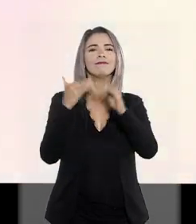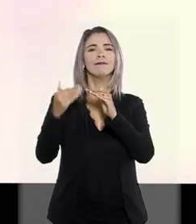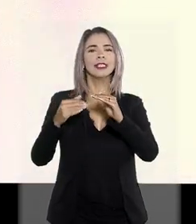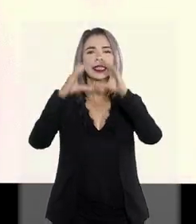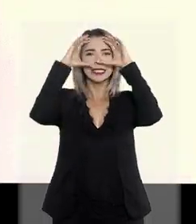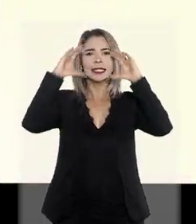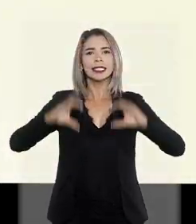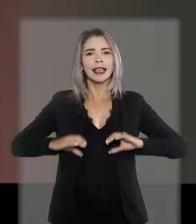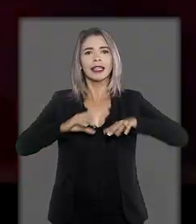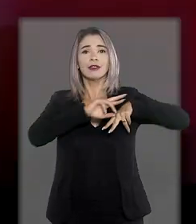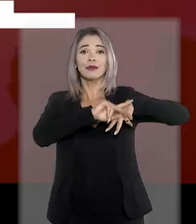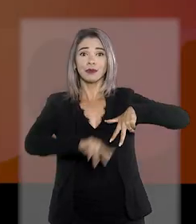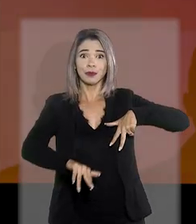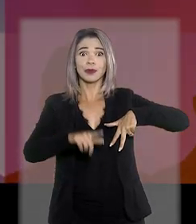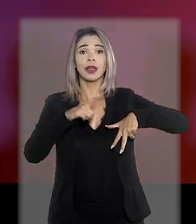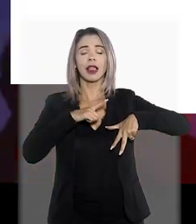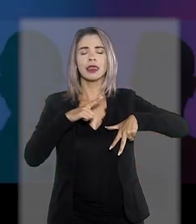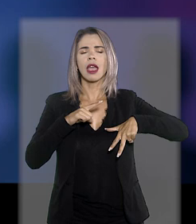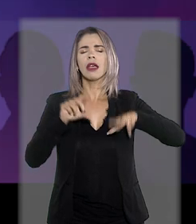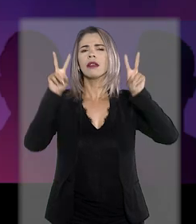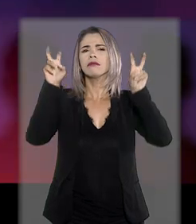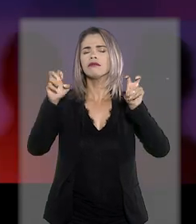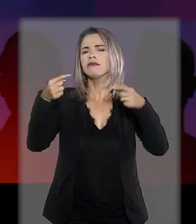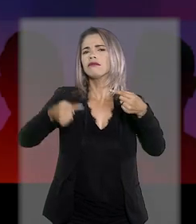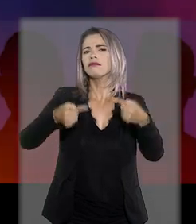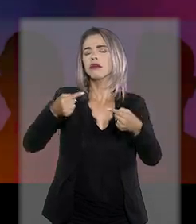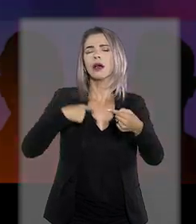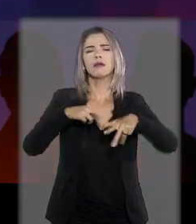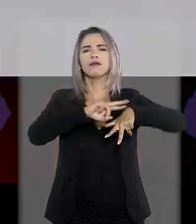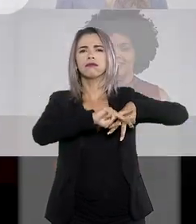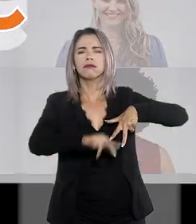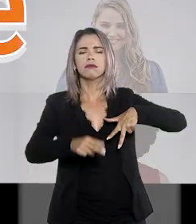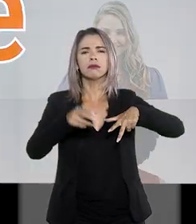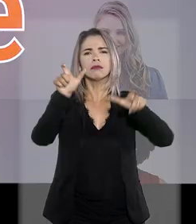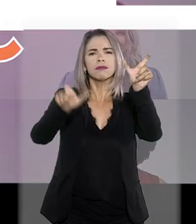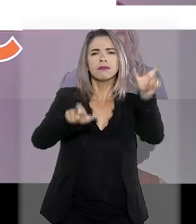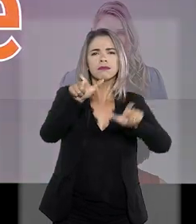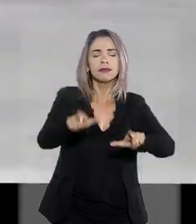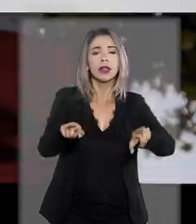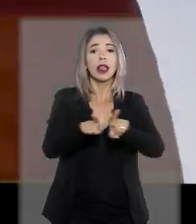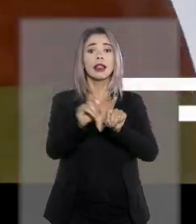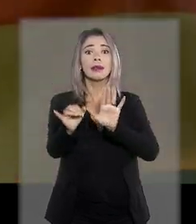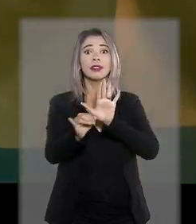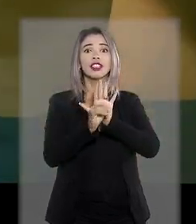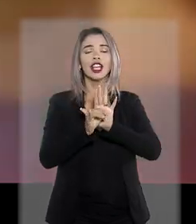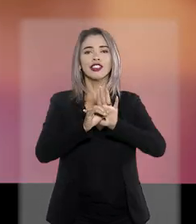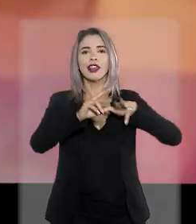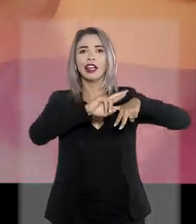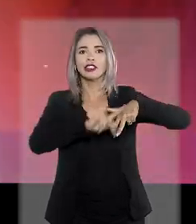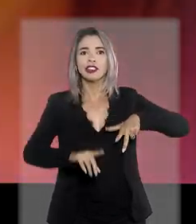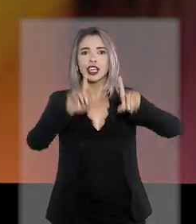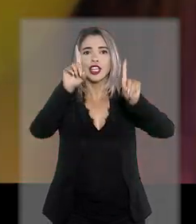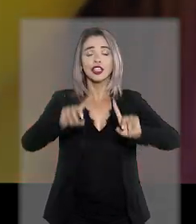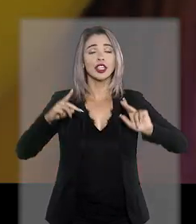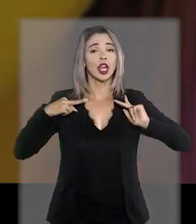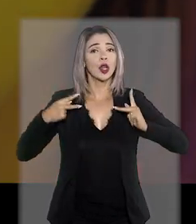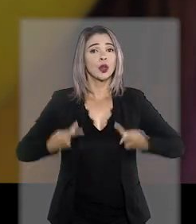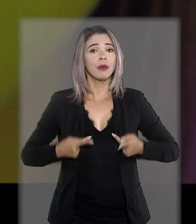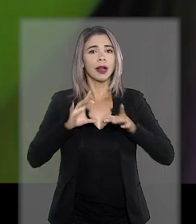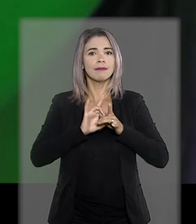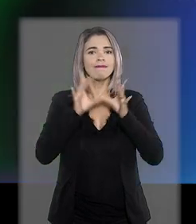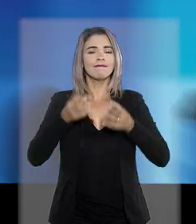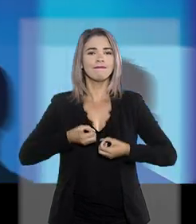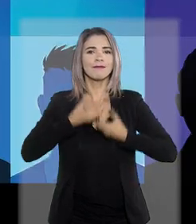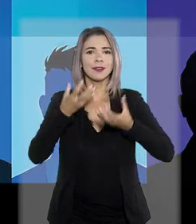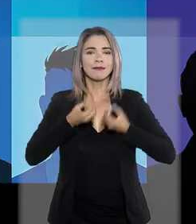da cidadania plural. O evento vai discutir temas como pluralidade, diversidade, identidade de gênero, direitos humanos